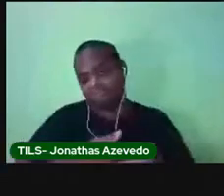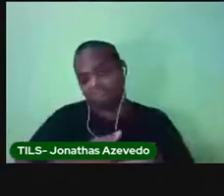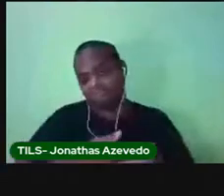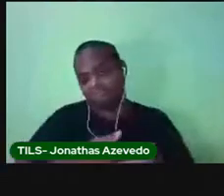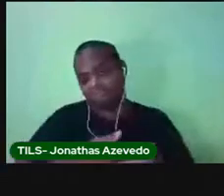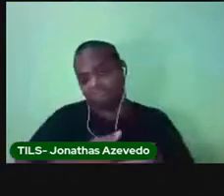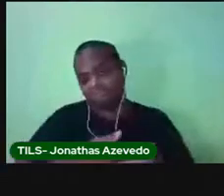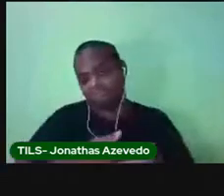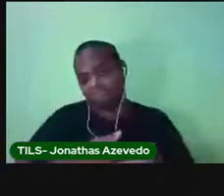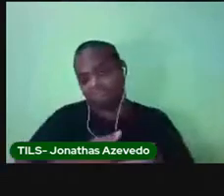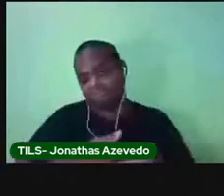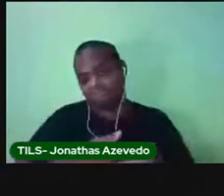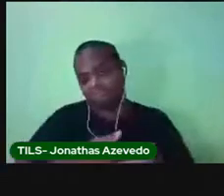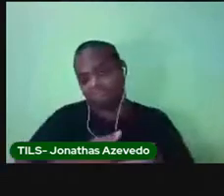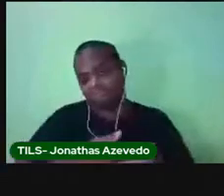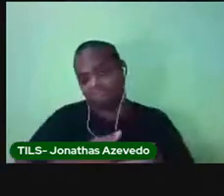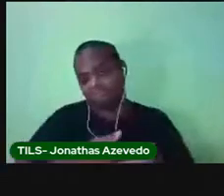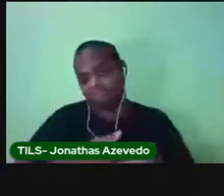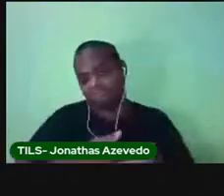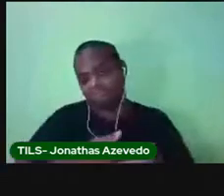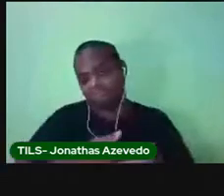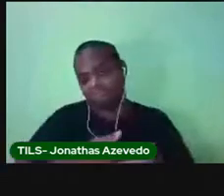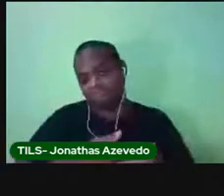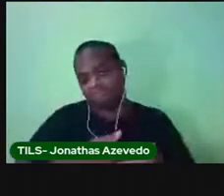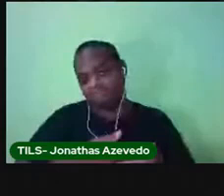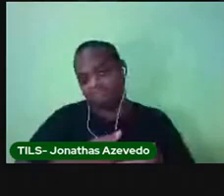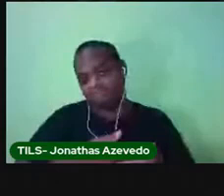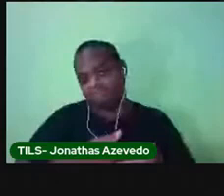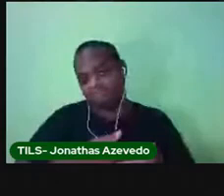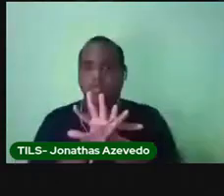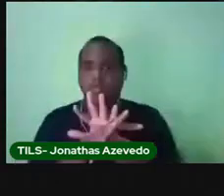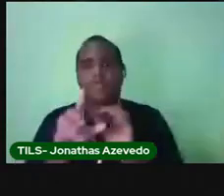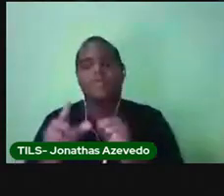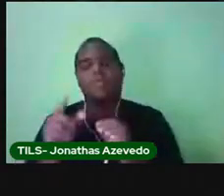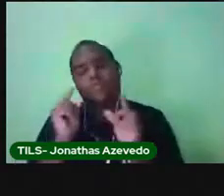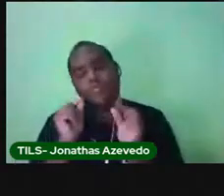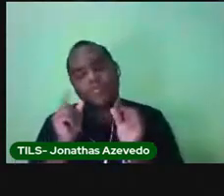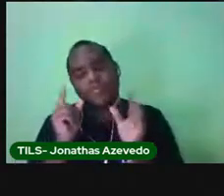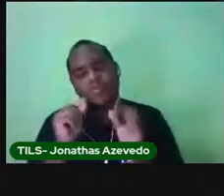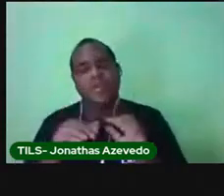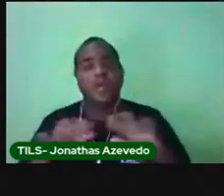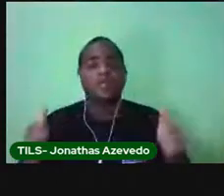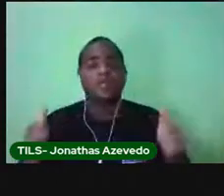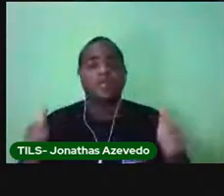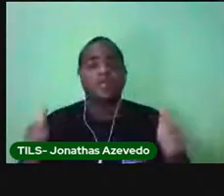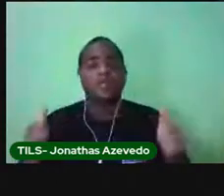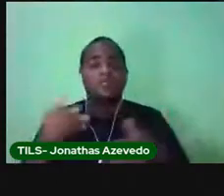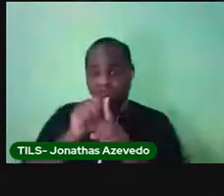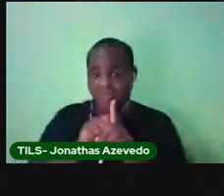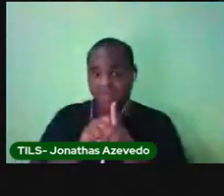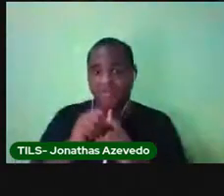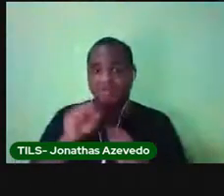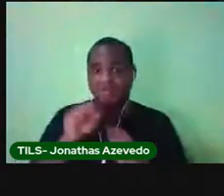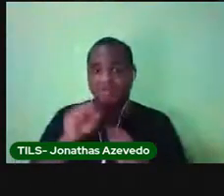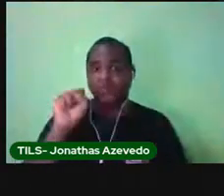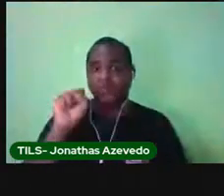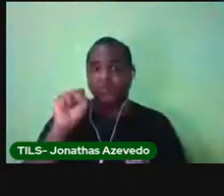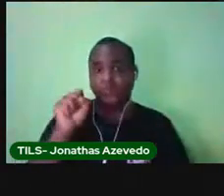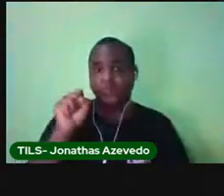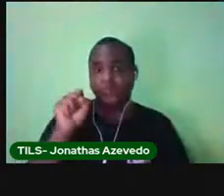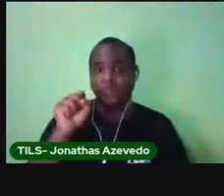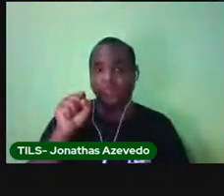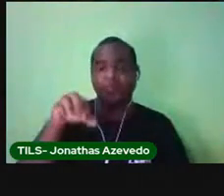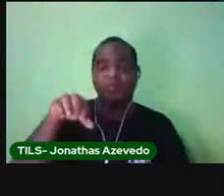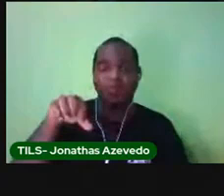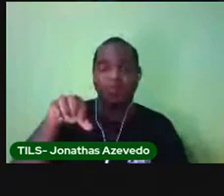completa sete meses, o bebê descansa. Sete meses. Aí vai fazer oito, nove, dez,